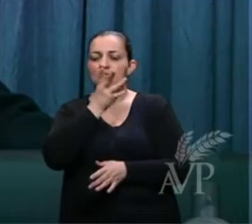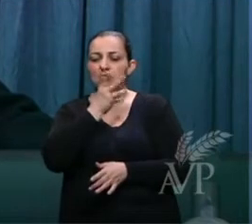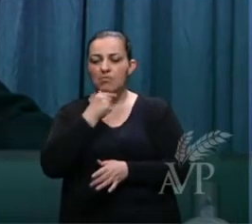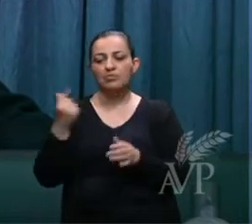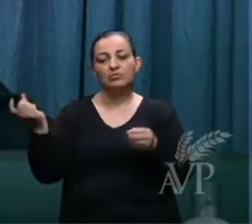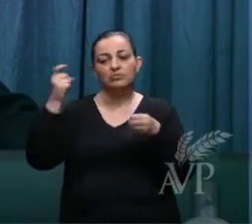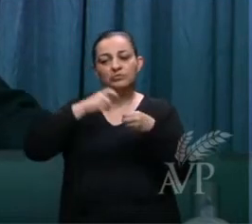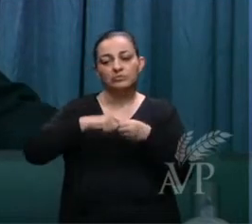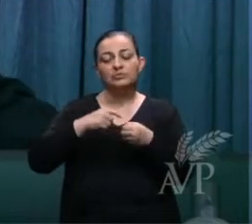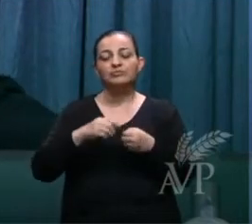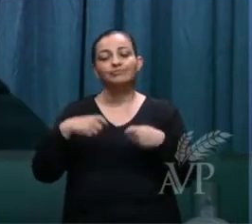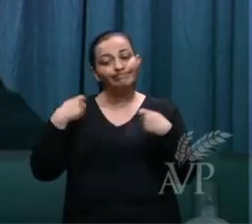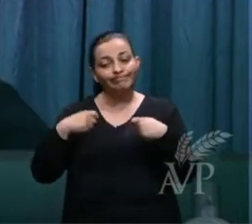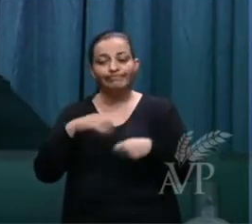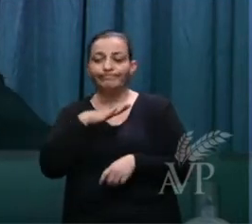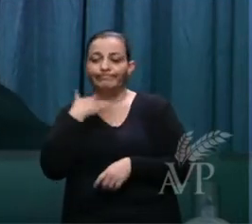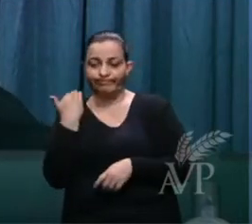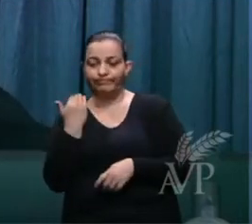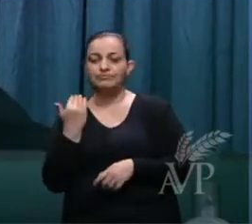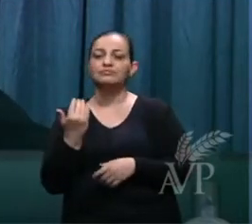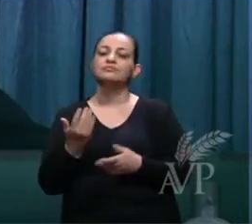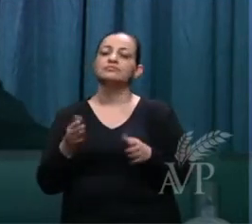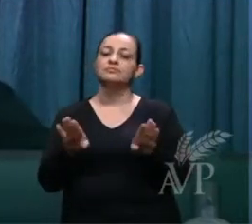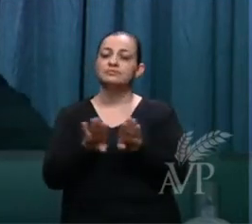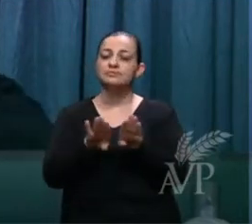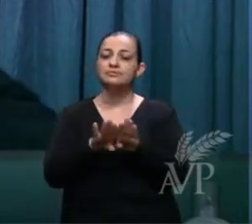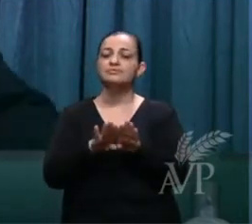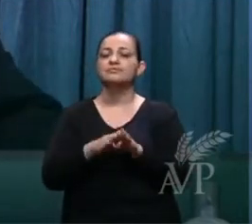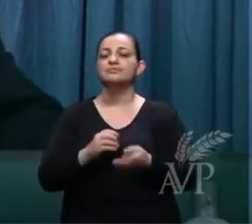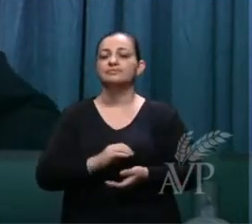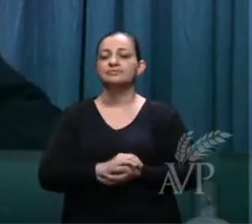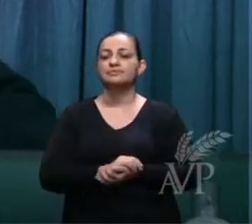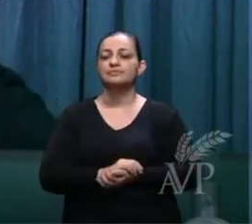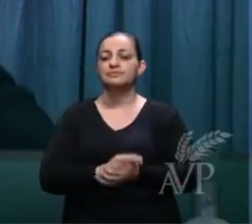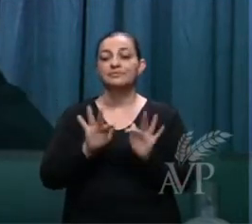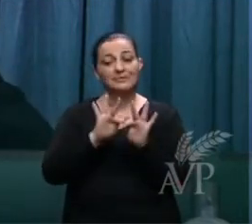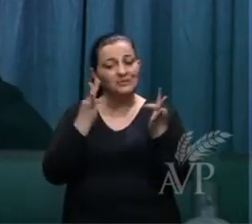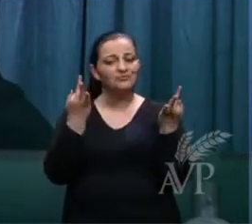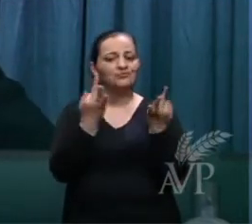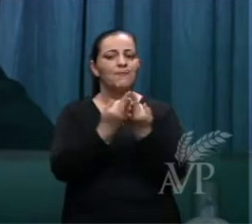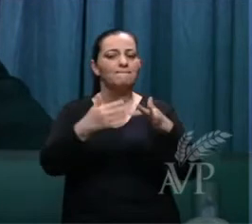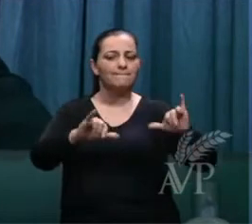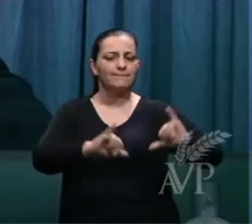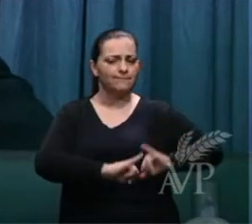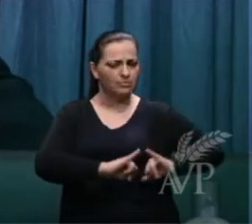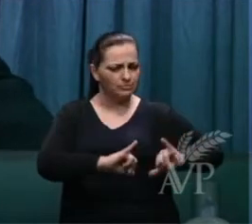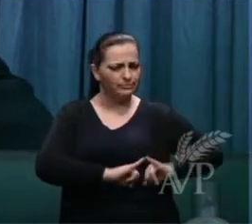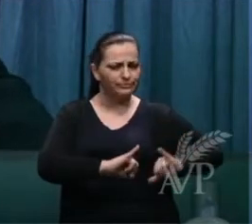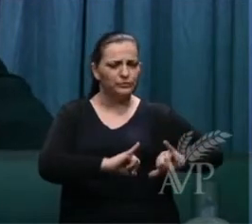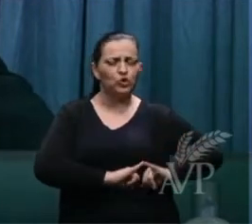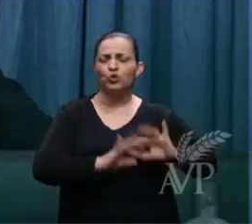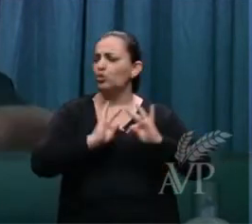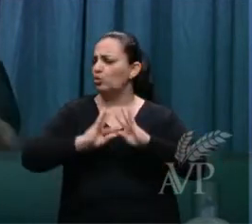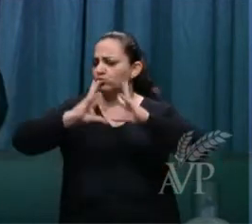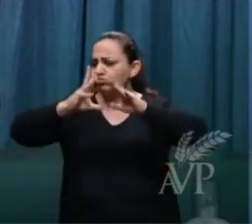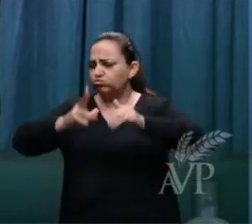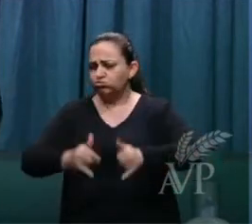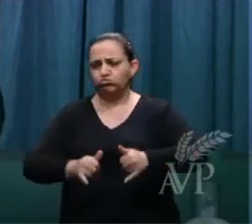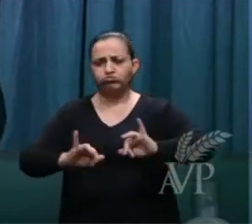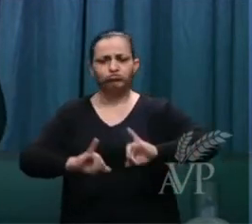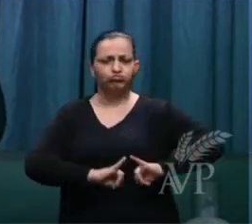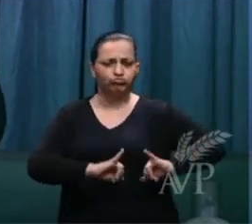ela e a família sofre, todos sofrem,